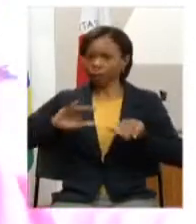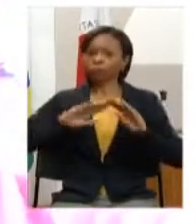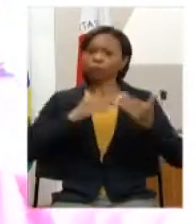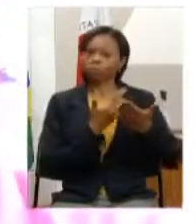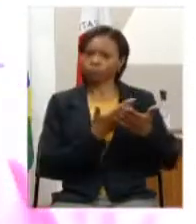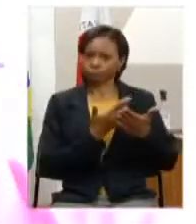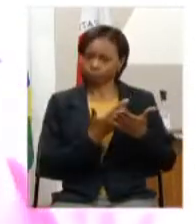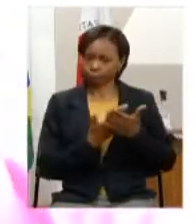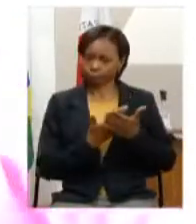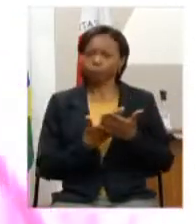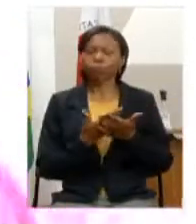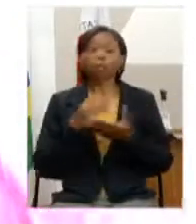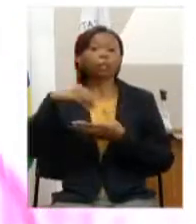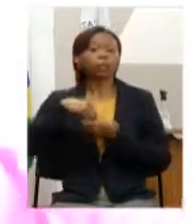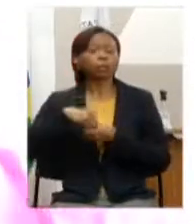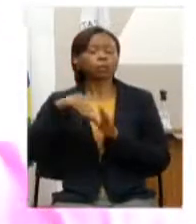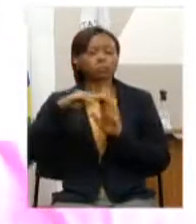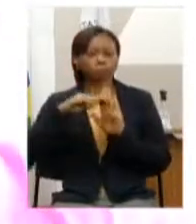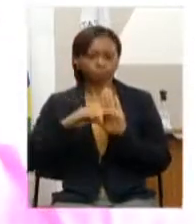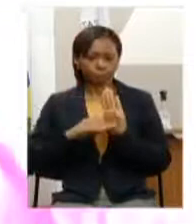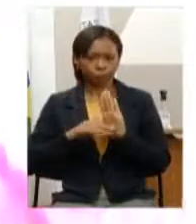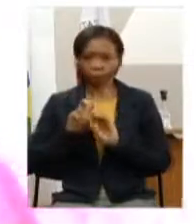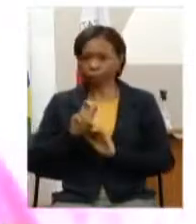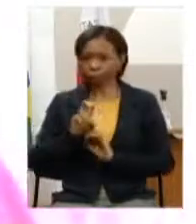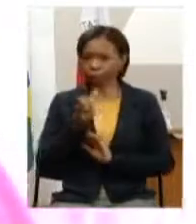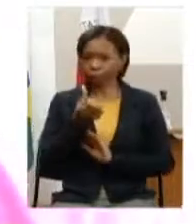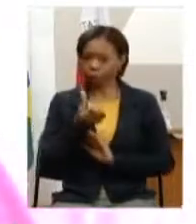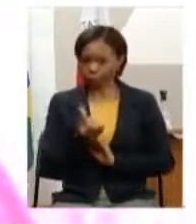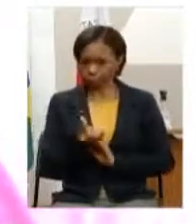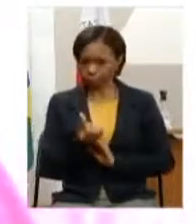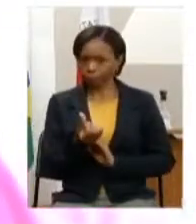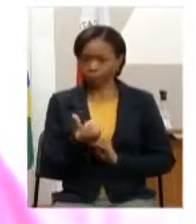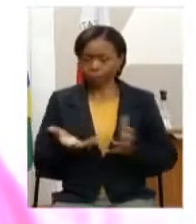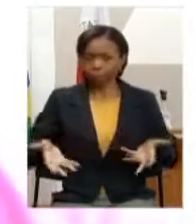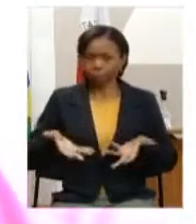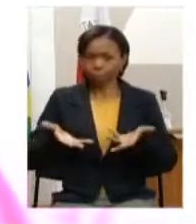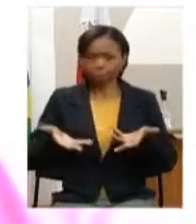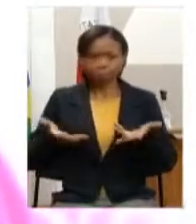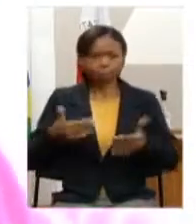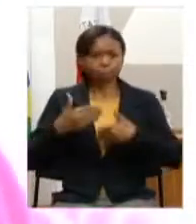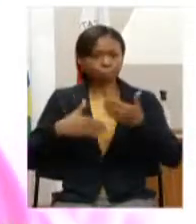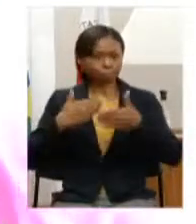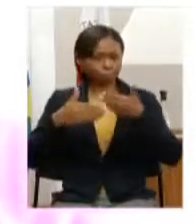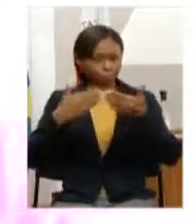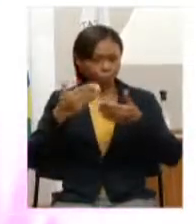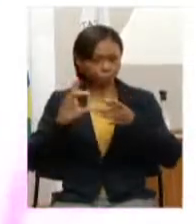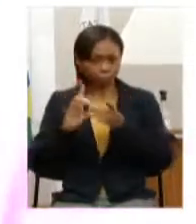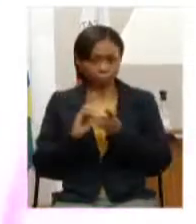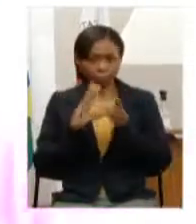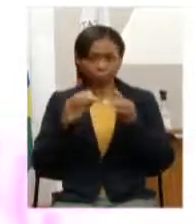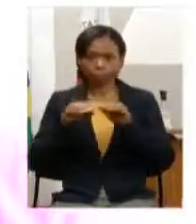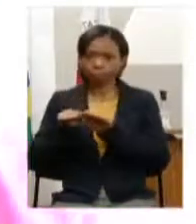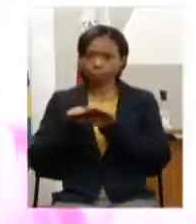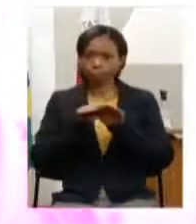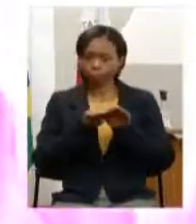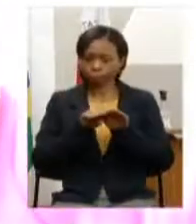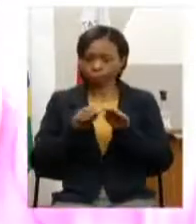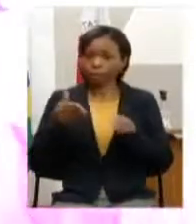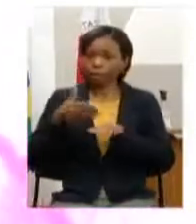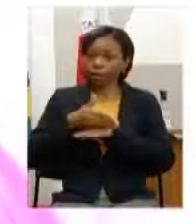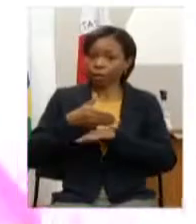no âmbito do programa 56 fomento democratização e acesso à cultura e ao turismo